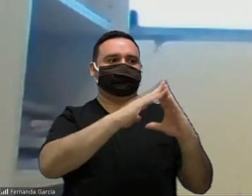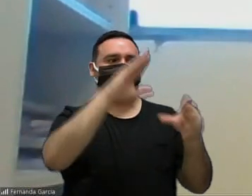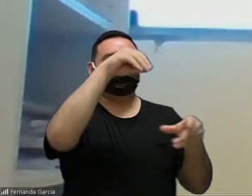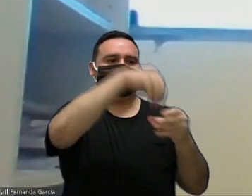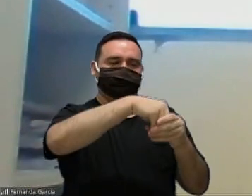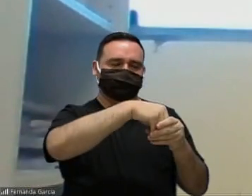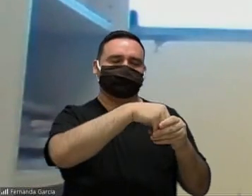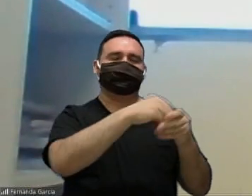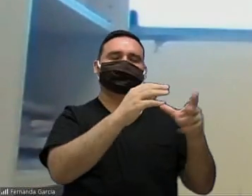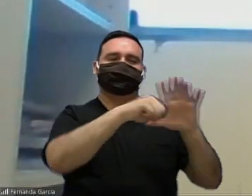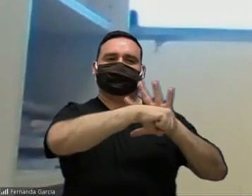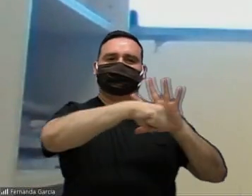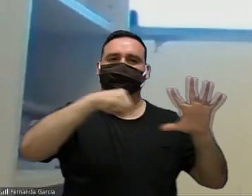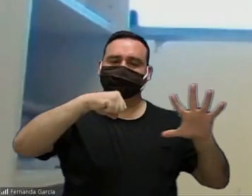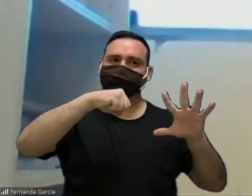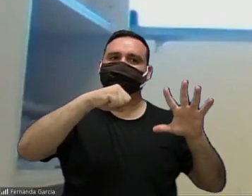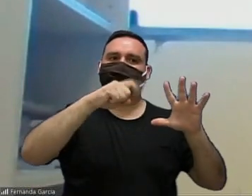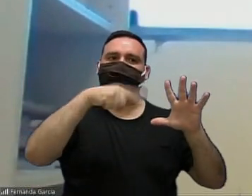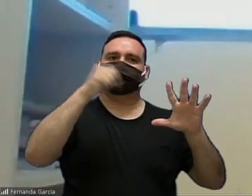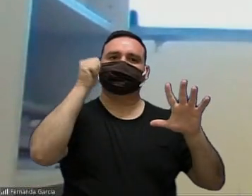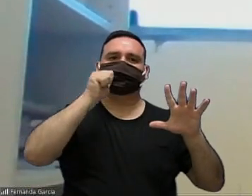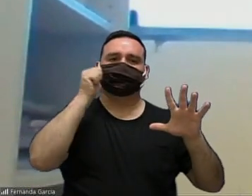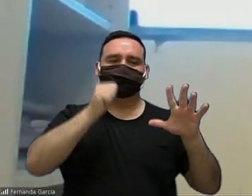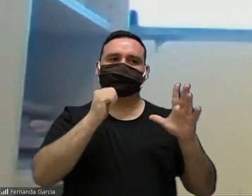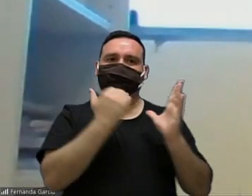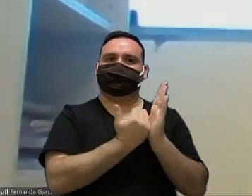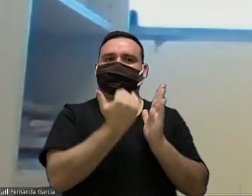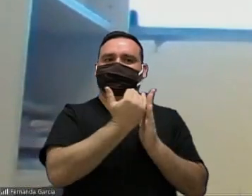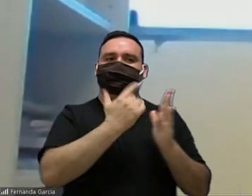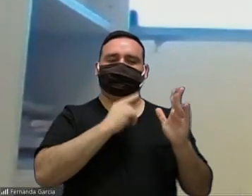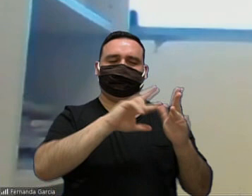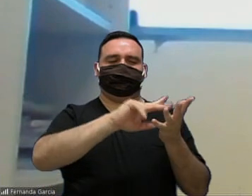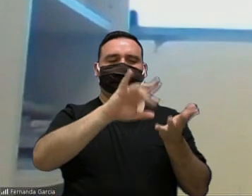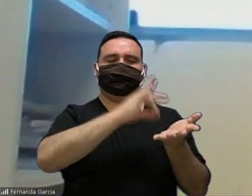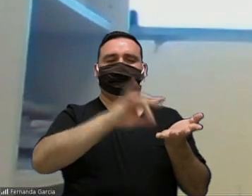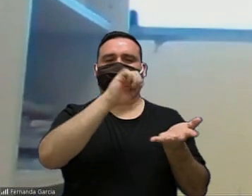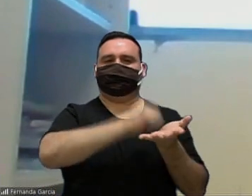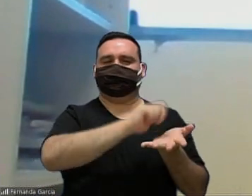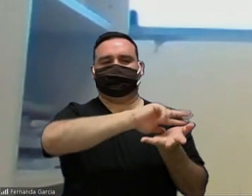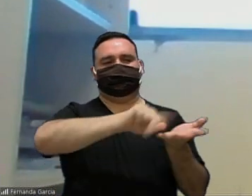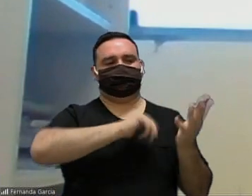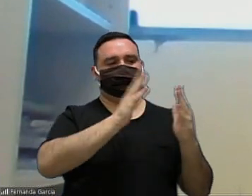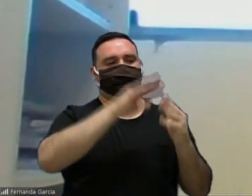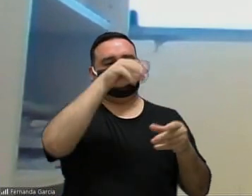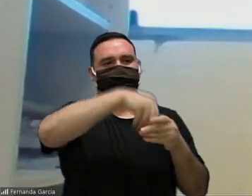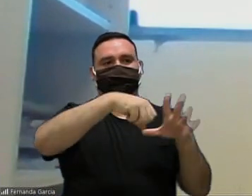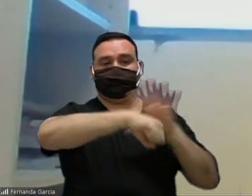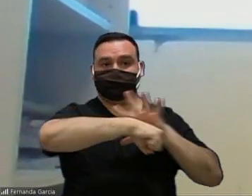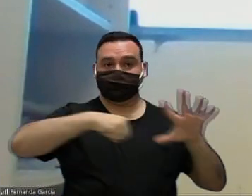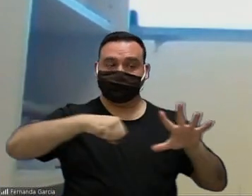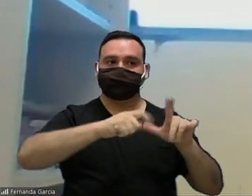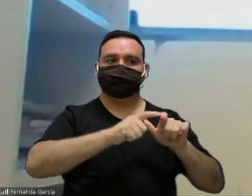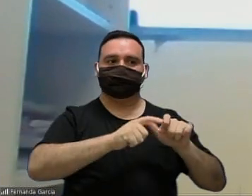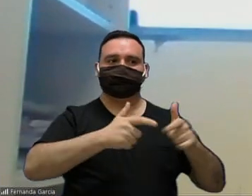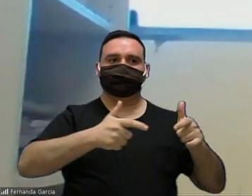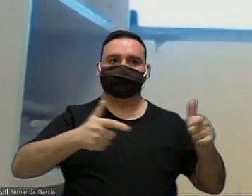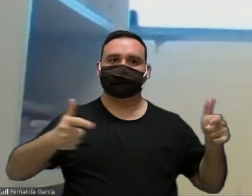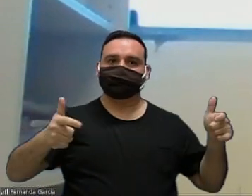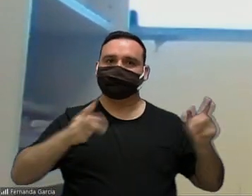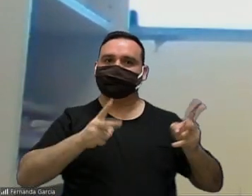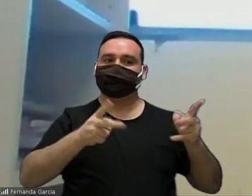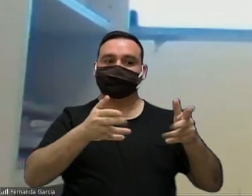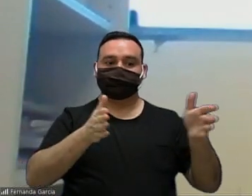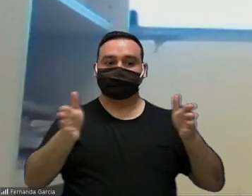doméstica e familiar né são as mulheres nós temos vários registros de violência doméstica que tem se aumentado inclusive